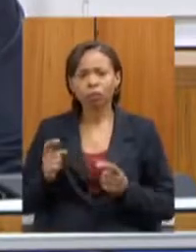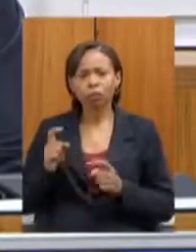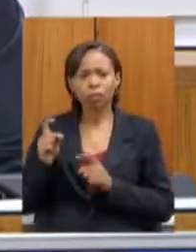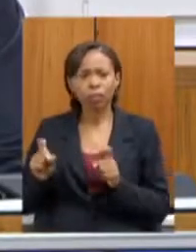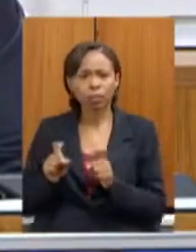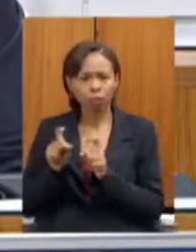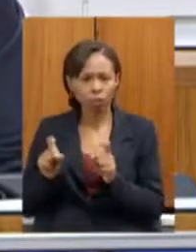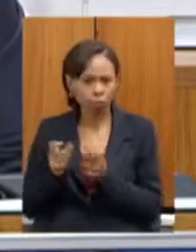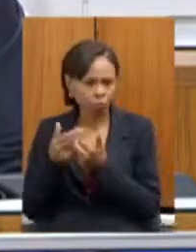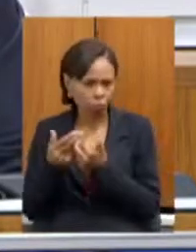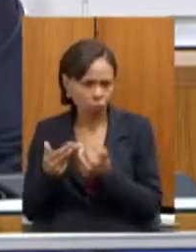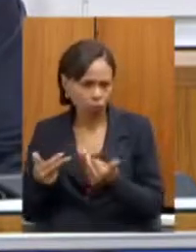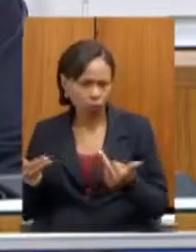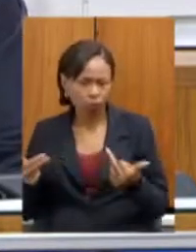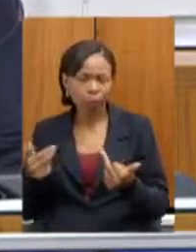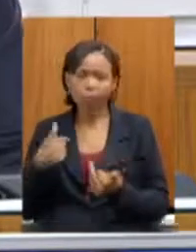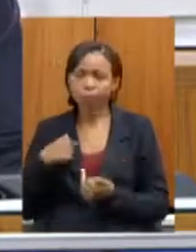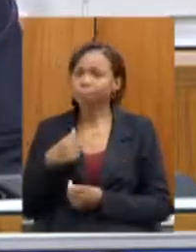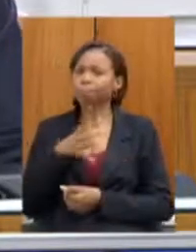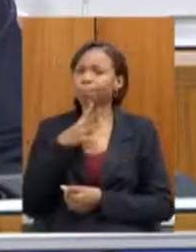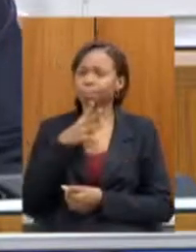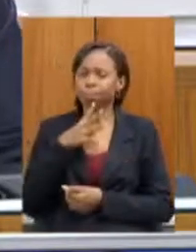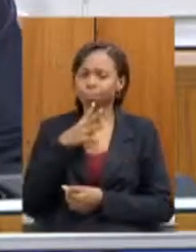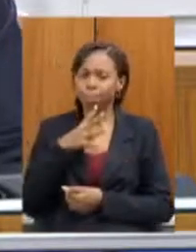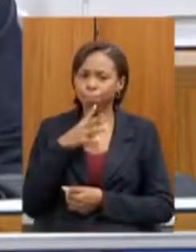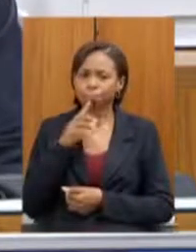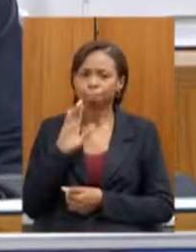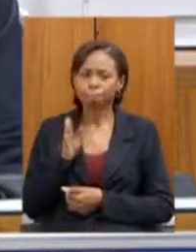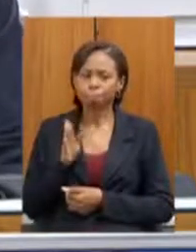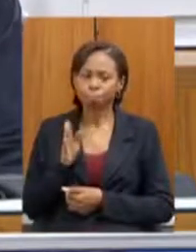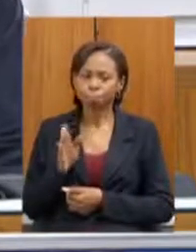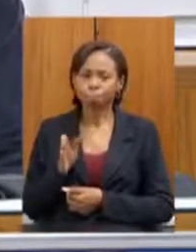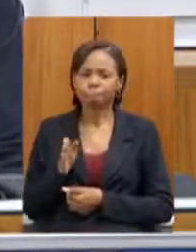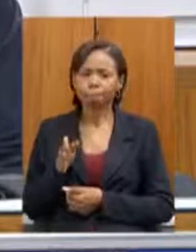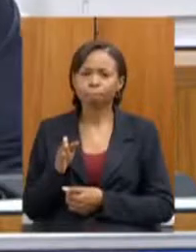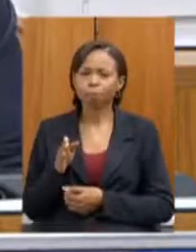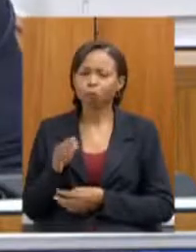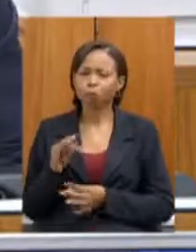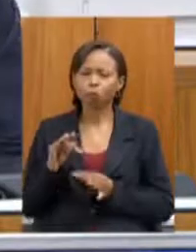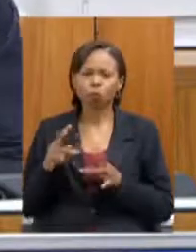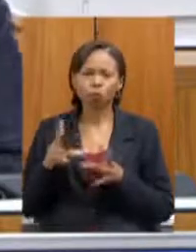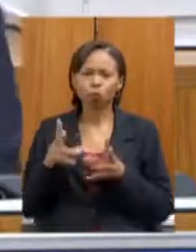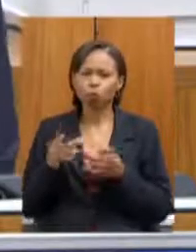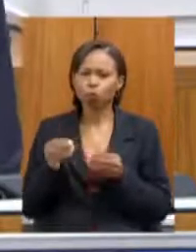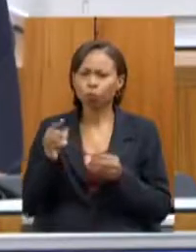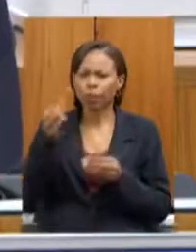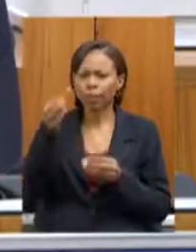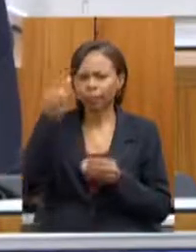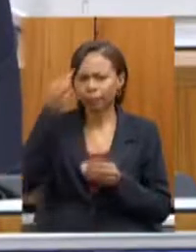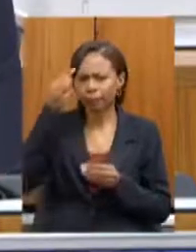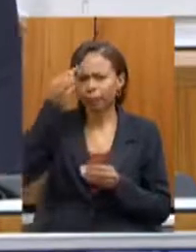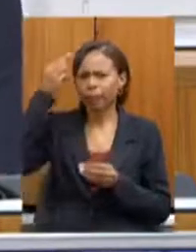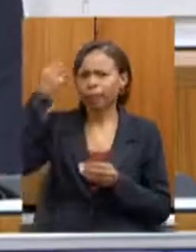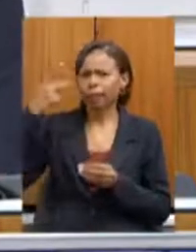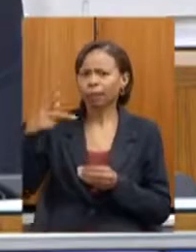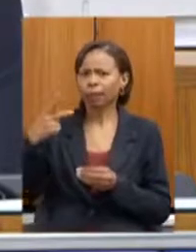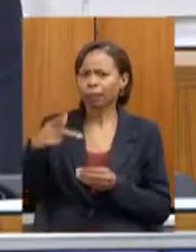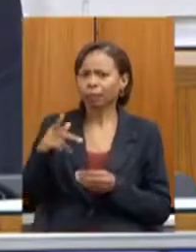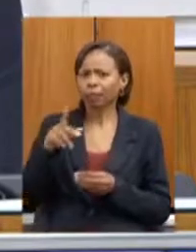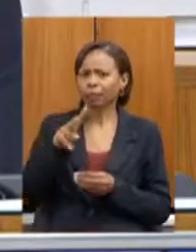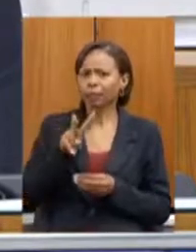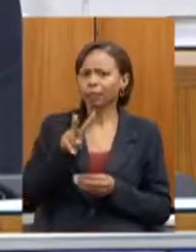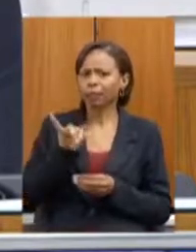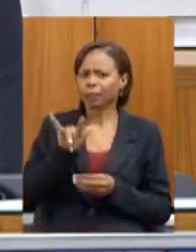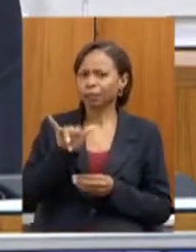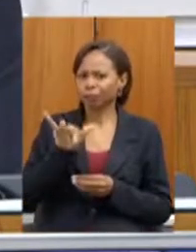eu tive a oportunidade de conhecer todas as ideias as boas ideias que o deputado Virgílio traz